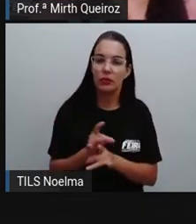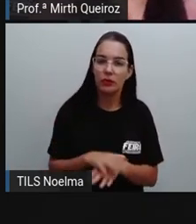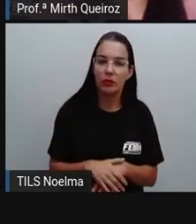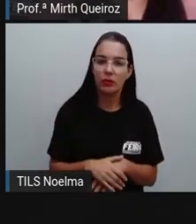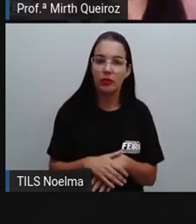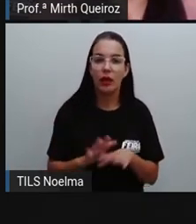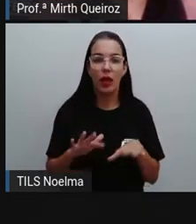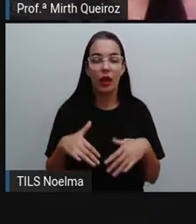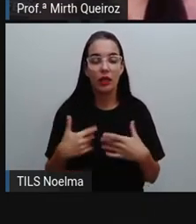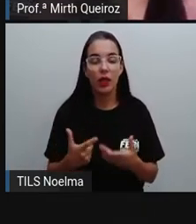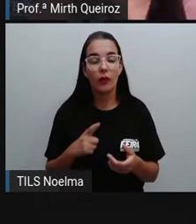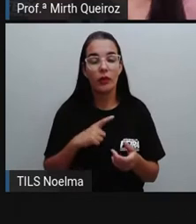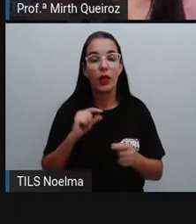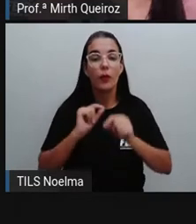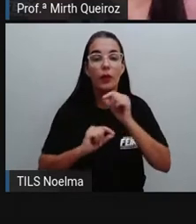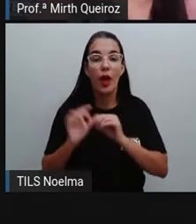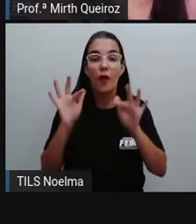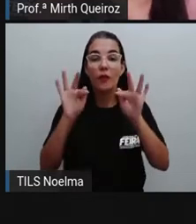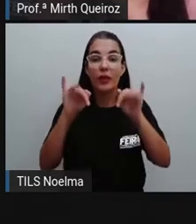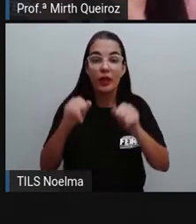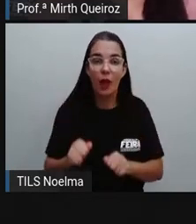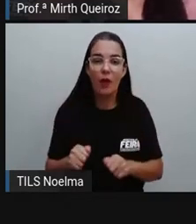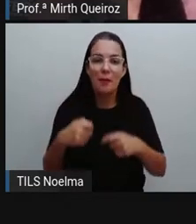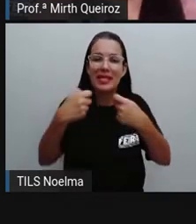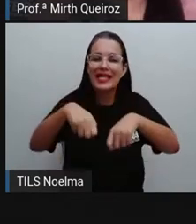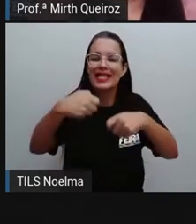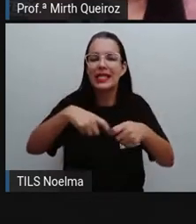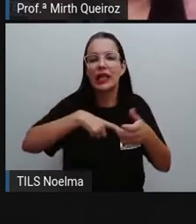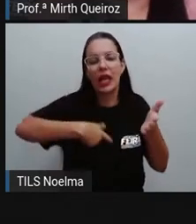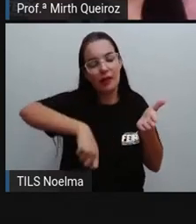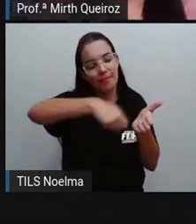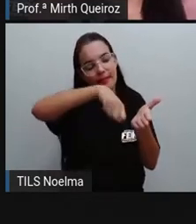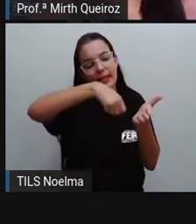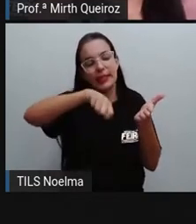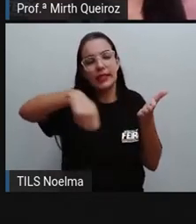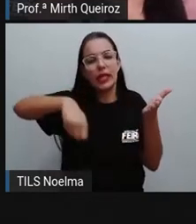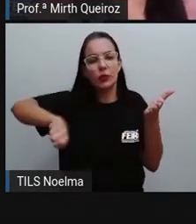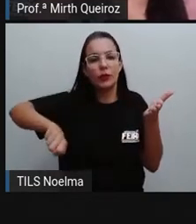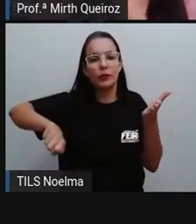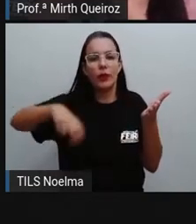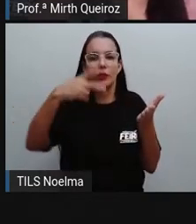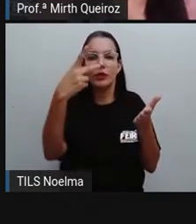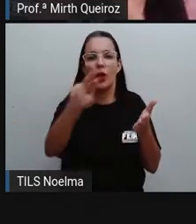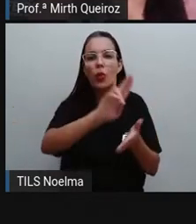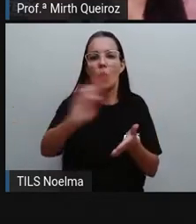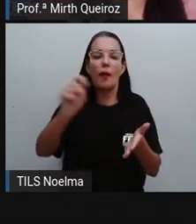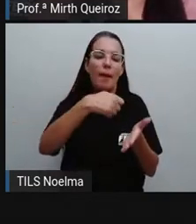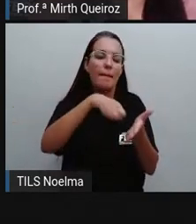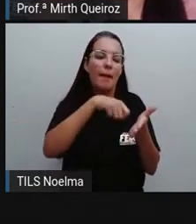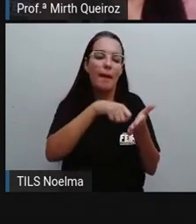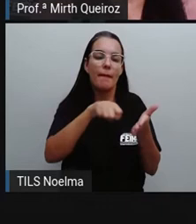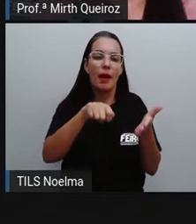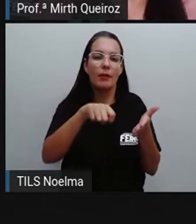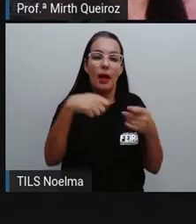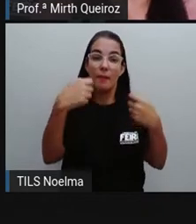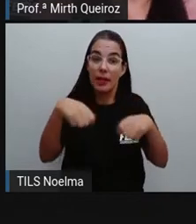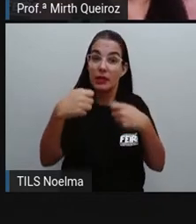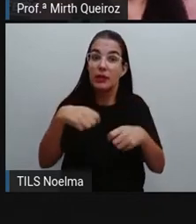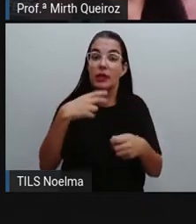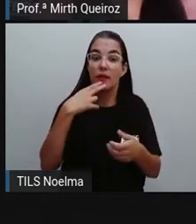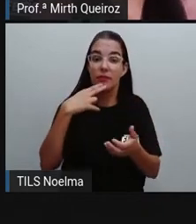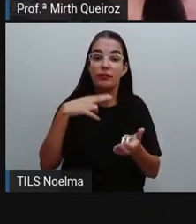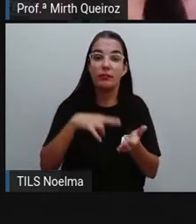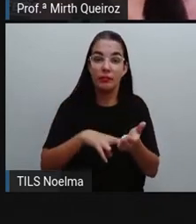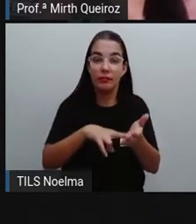final da carta, não pode faltar a assinatura. As cartas são comumente assinadas aí